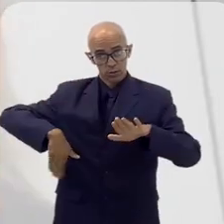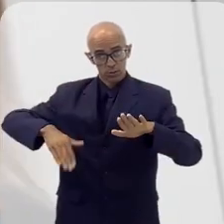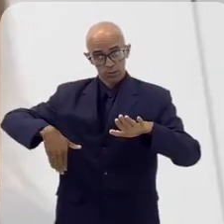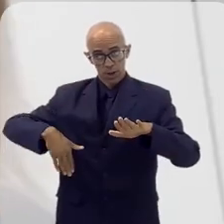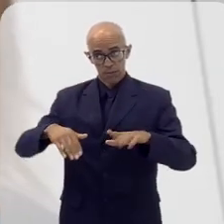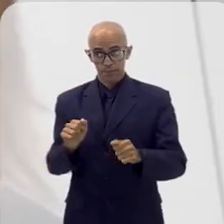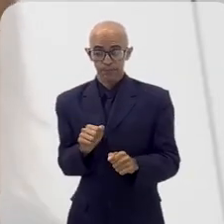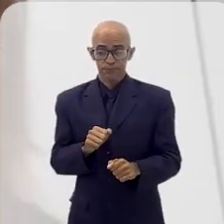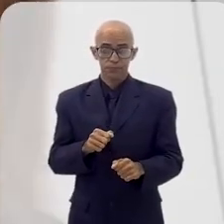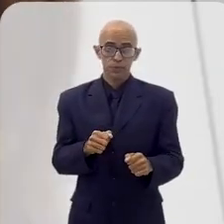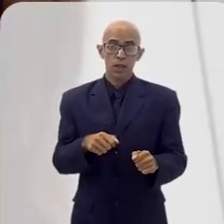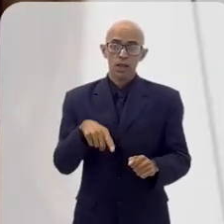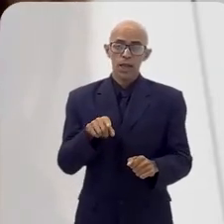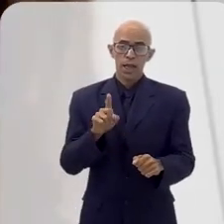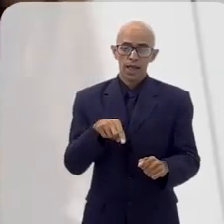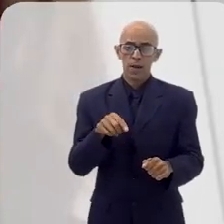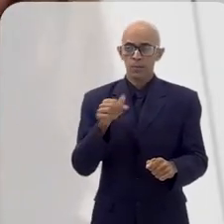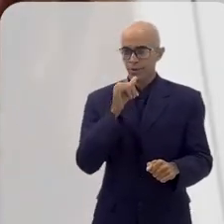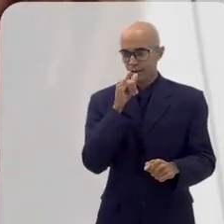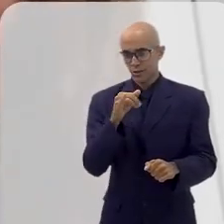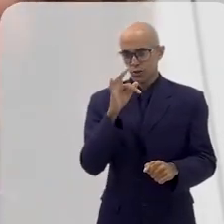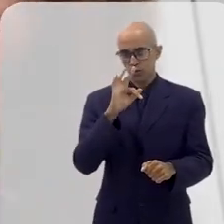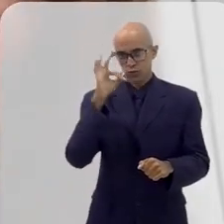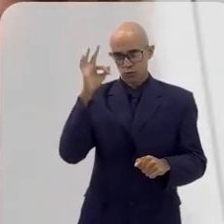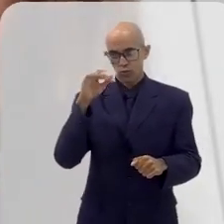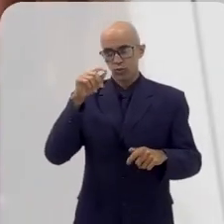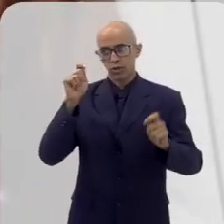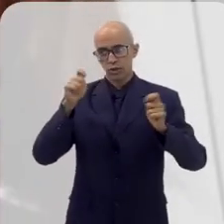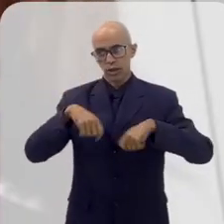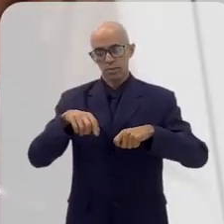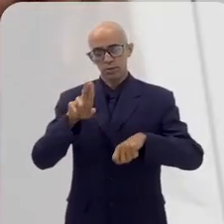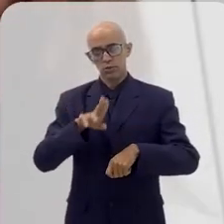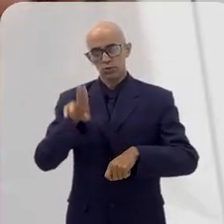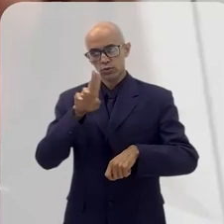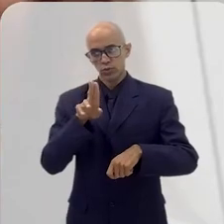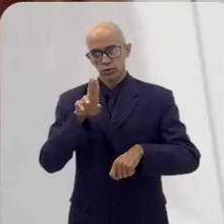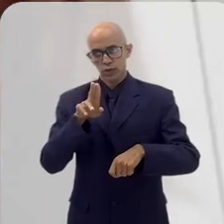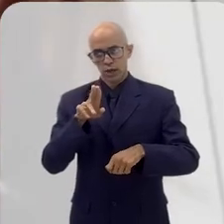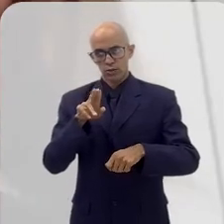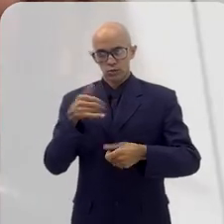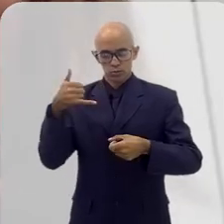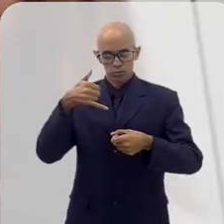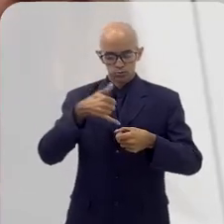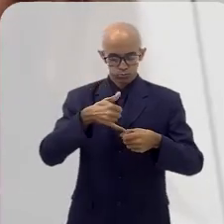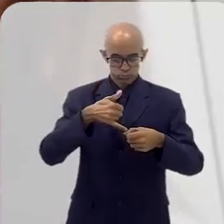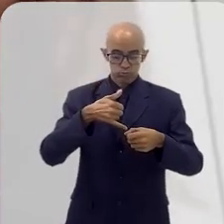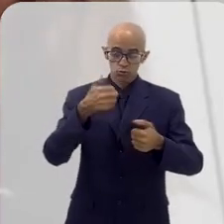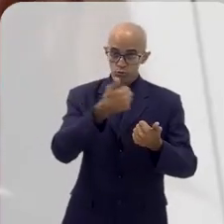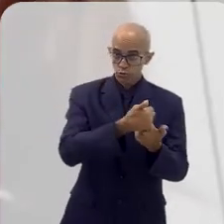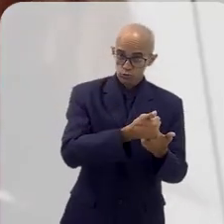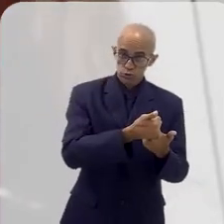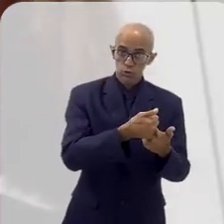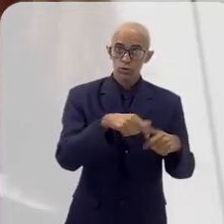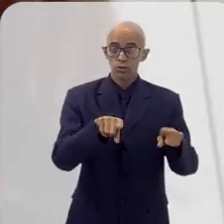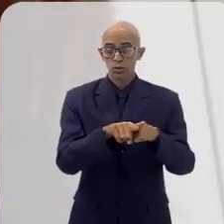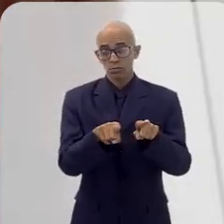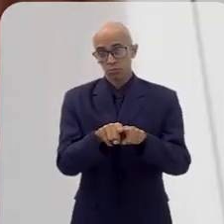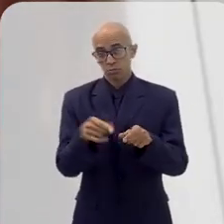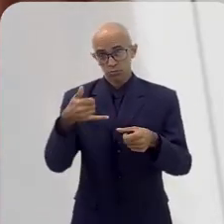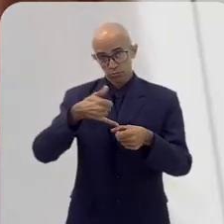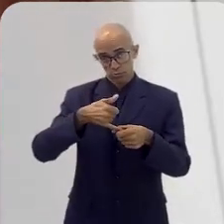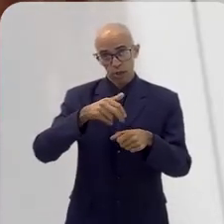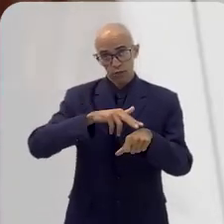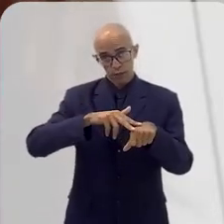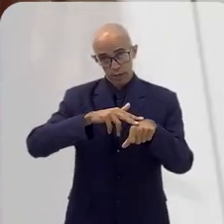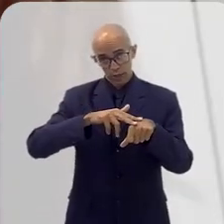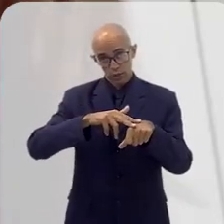E o hidrogênio verde tem sido visto como uma energia do futuro. Você pode ser utilizado como combustível, ele pode ser utilizado como combustíveis